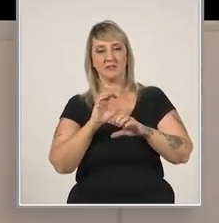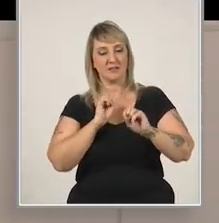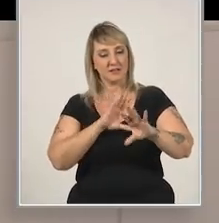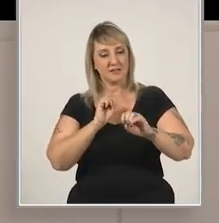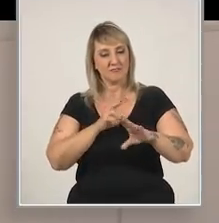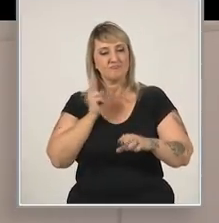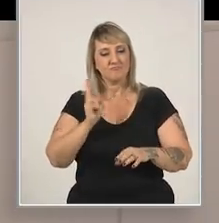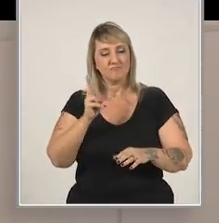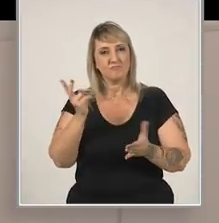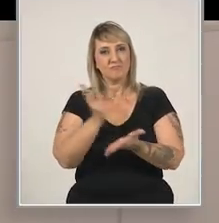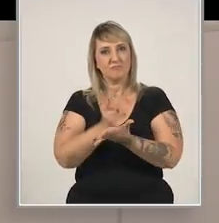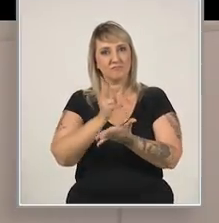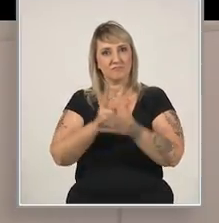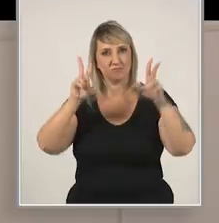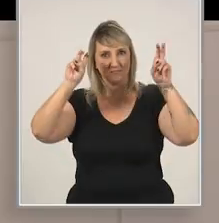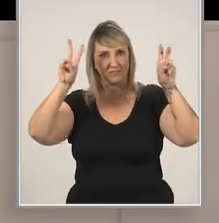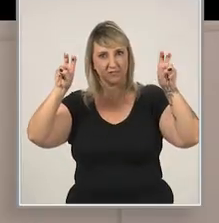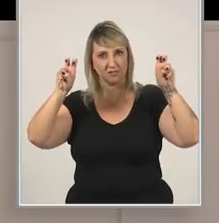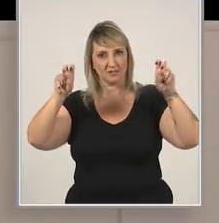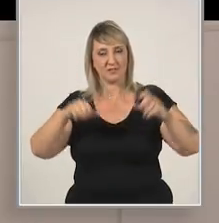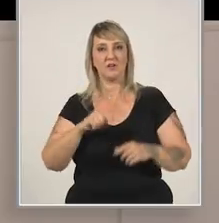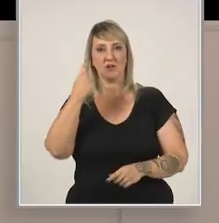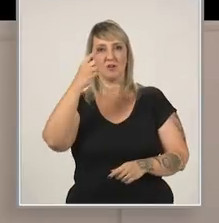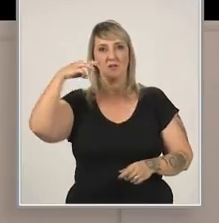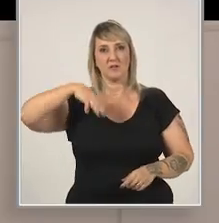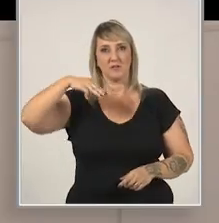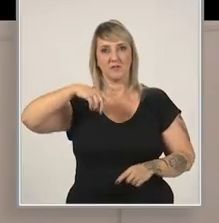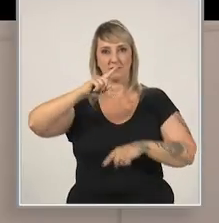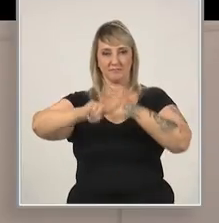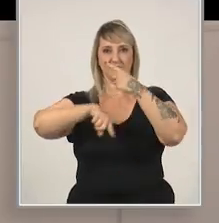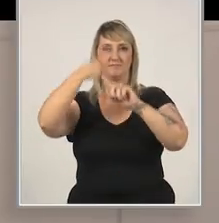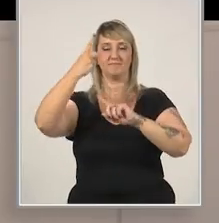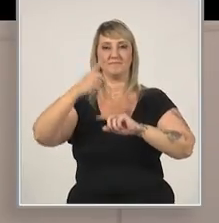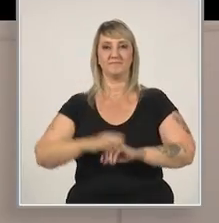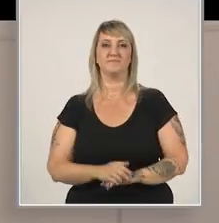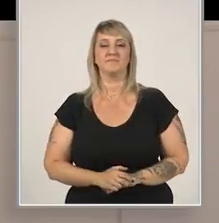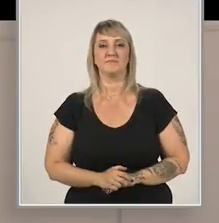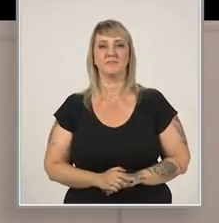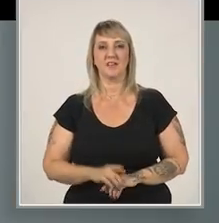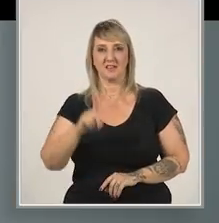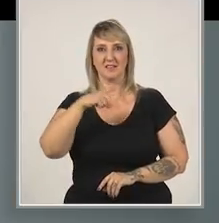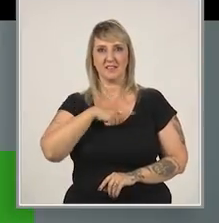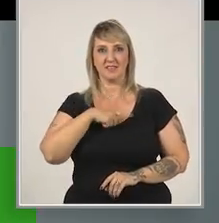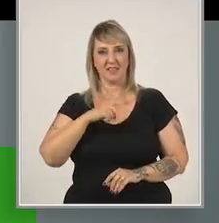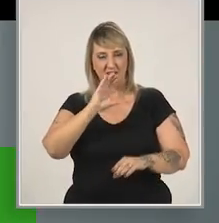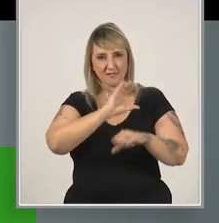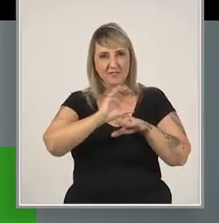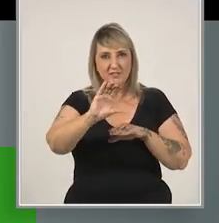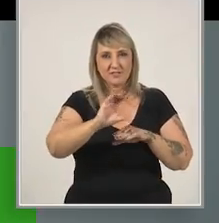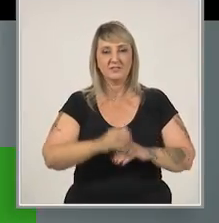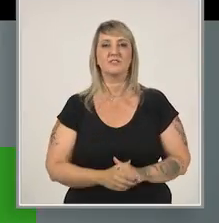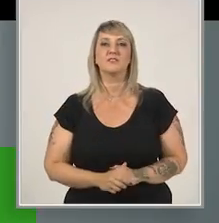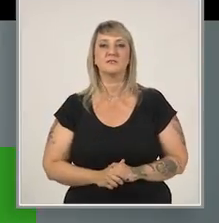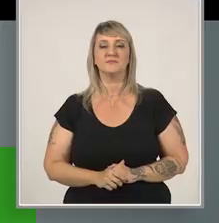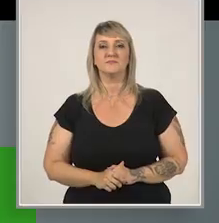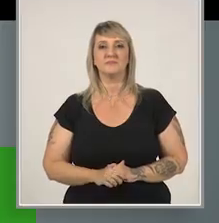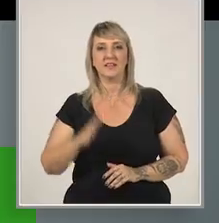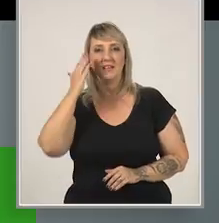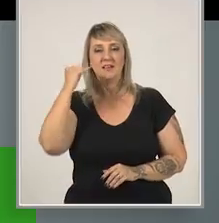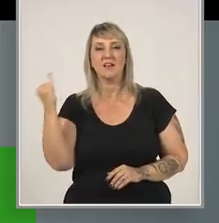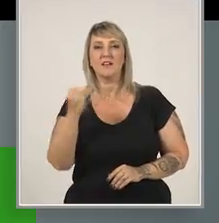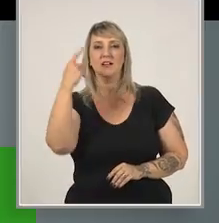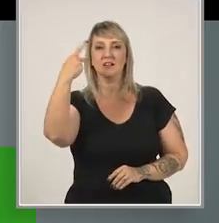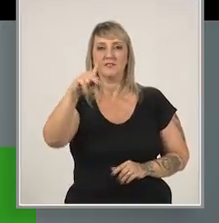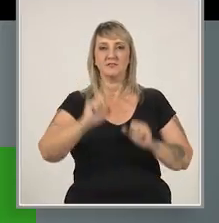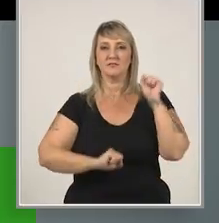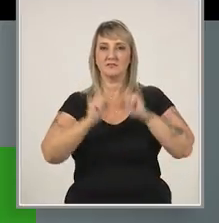favorecendo uma educação permanente sobre o assunto. Foi o Pitch de 1 Minuto, Pitch Elevator. Você tem um investidor? Sabe